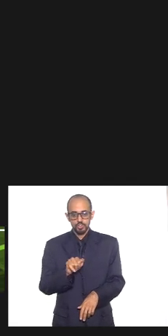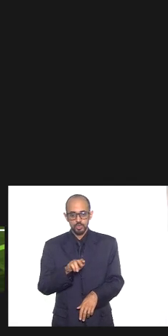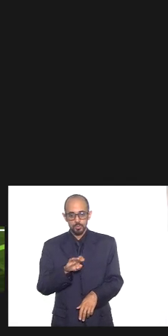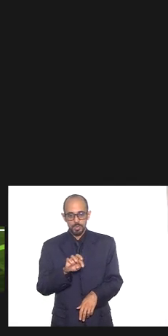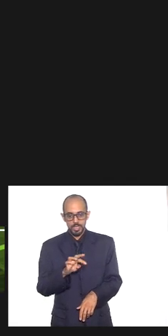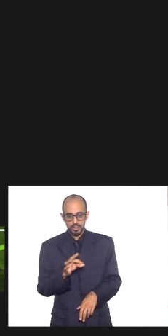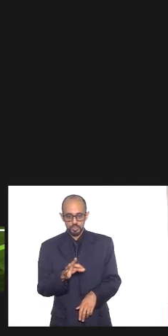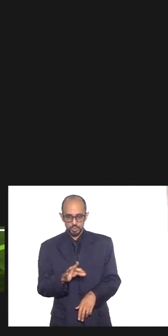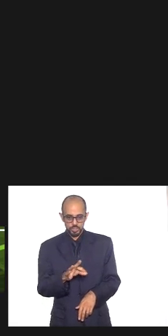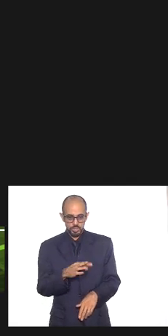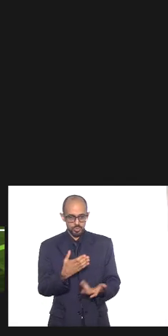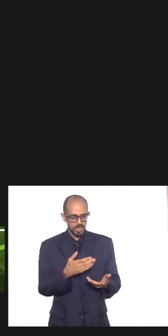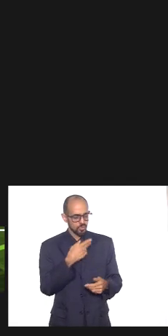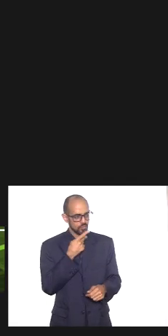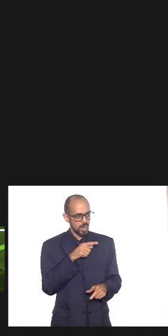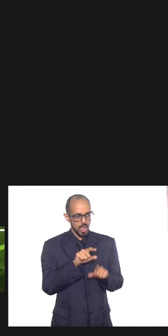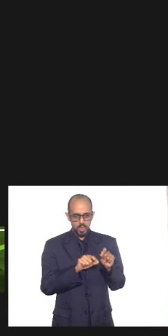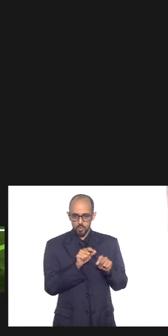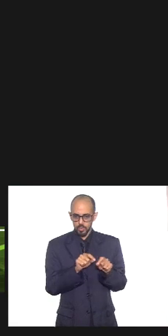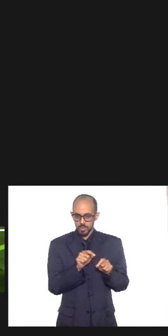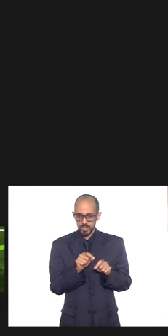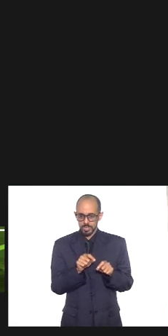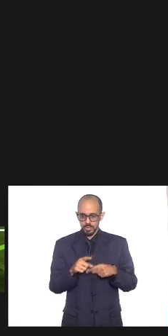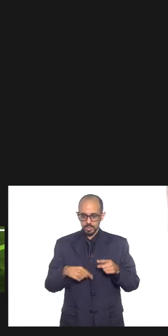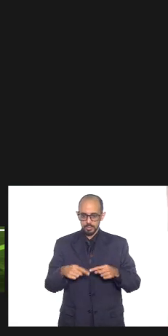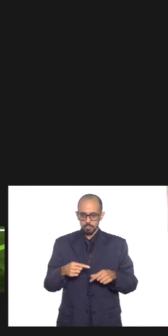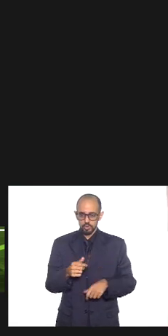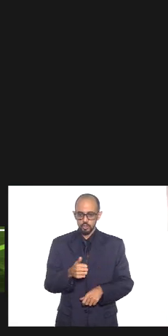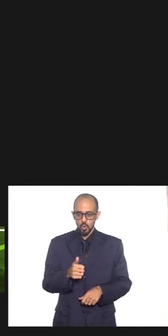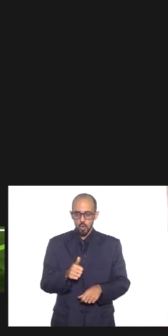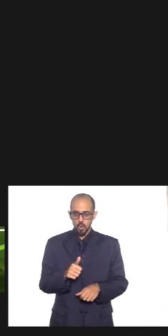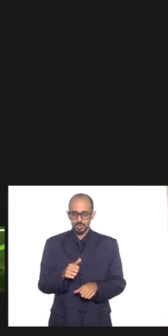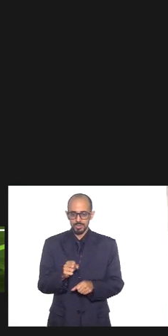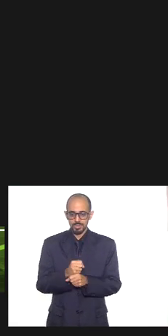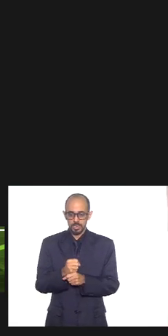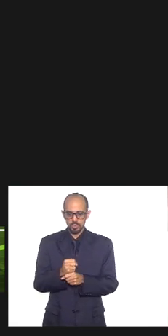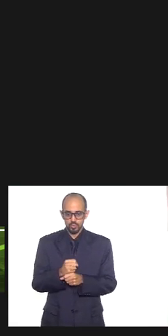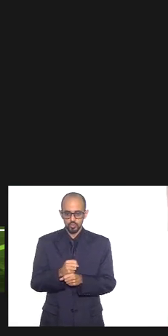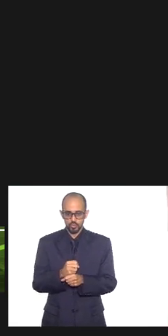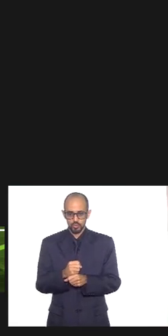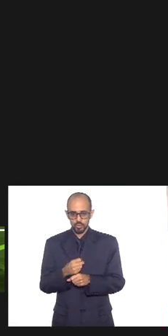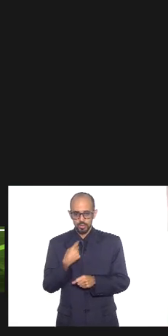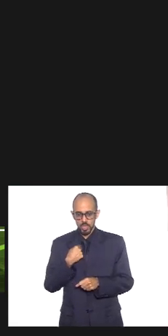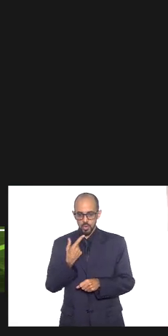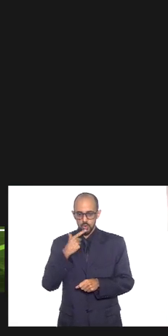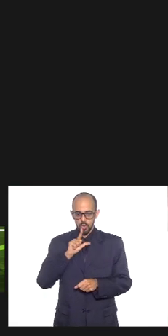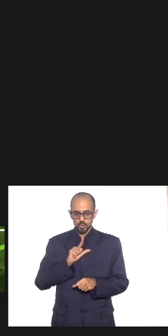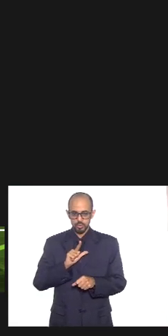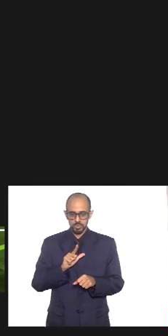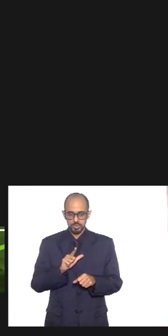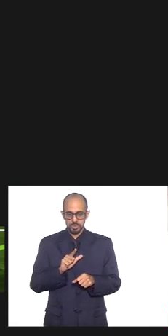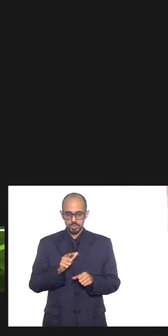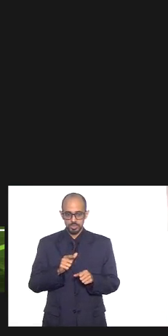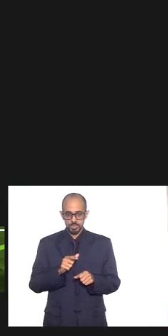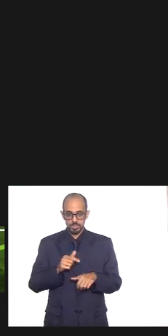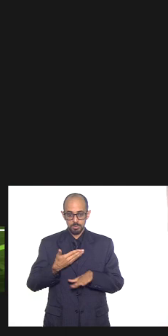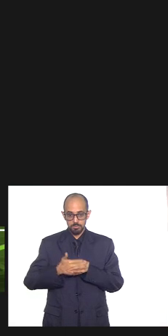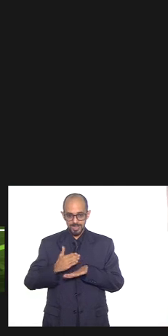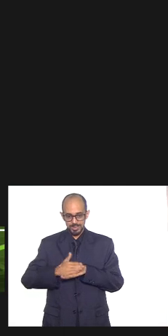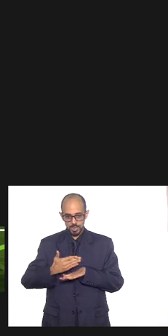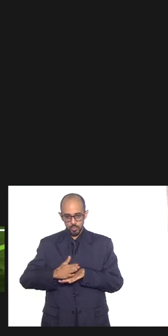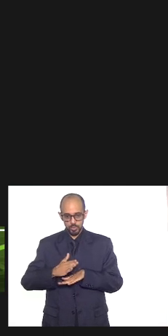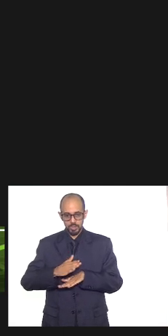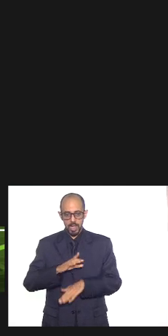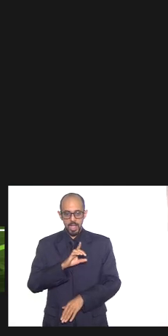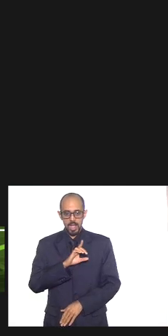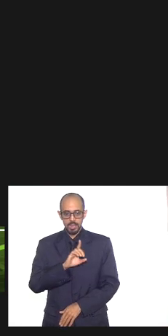você que depois de 11 anos quando eu finalmente consegui tirar do papel a Decrade foi um